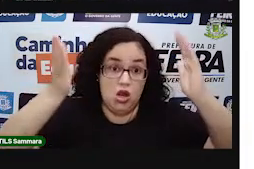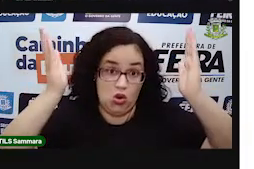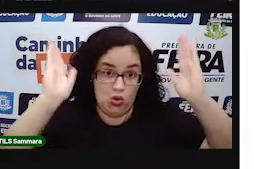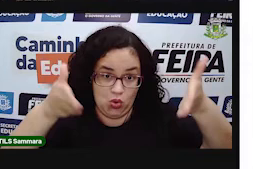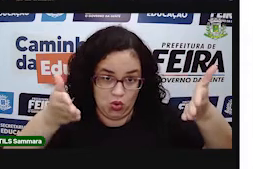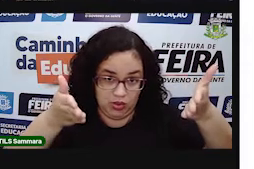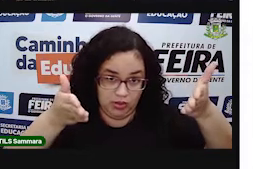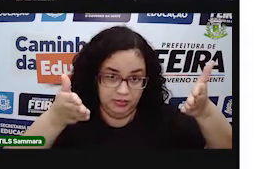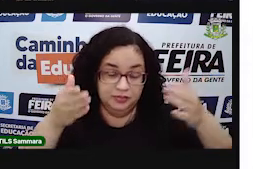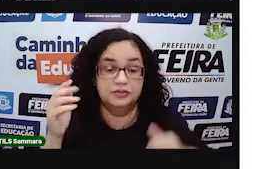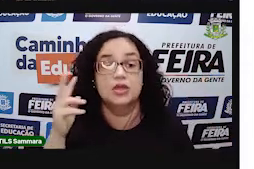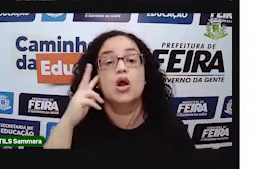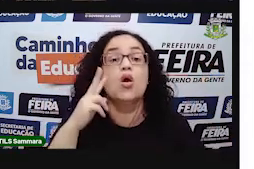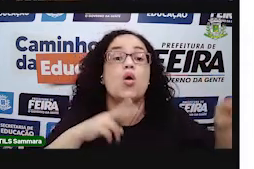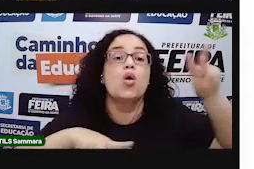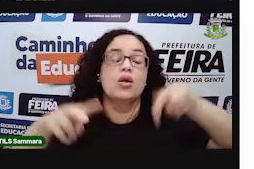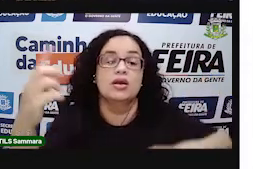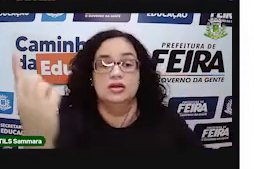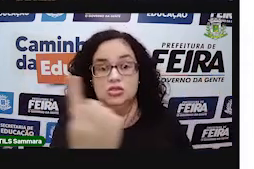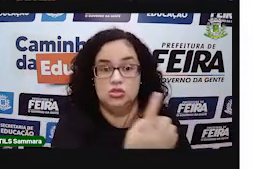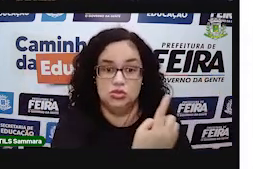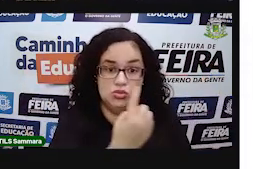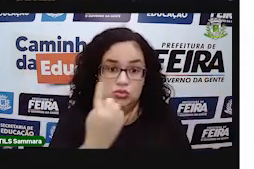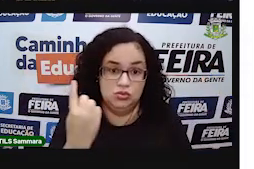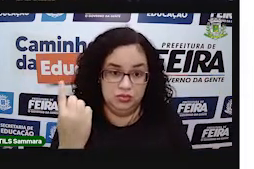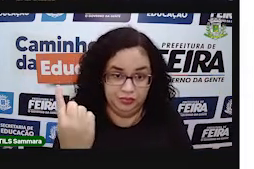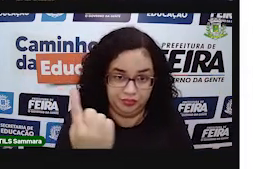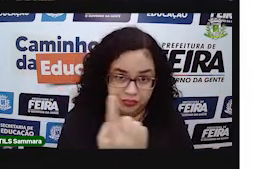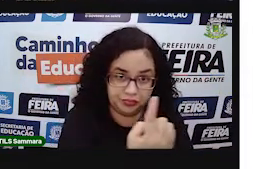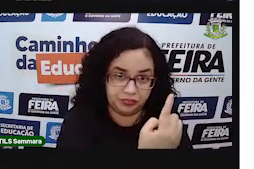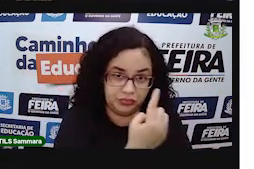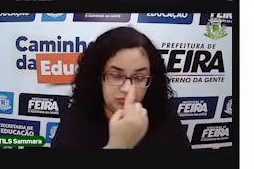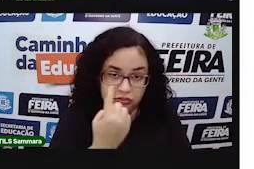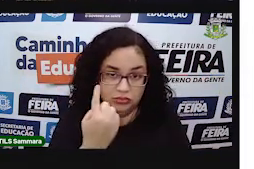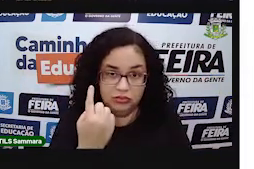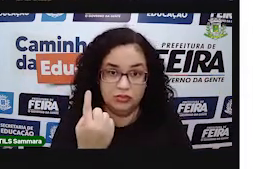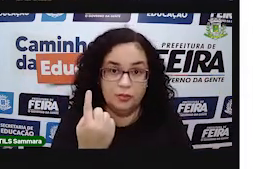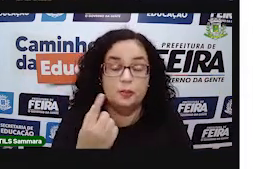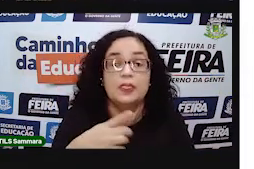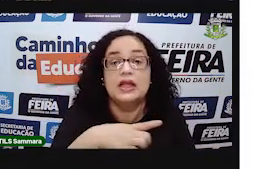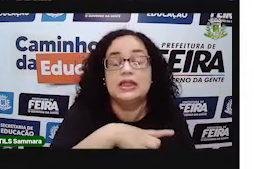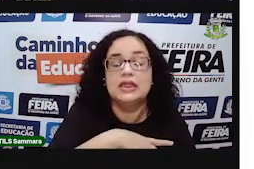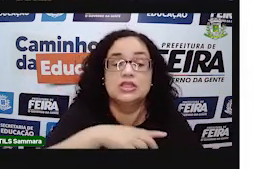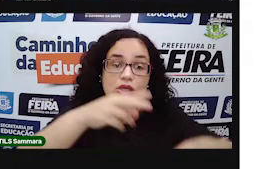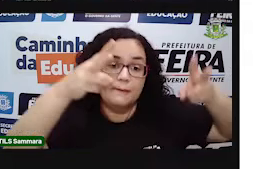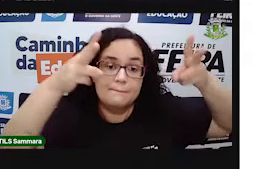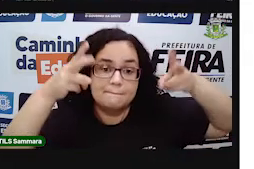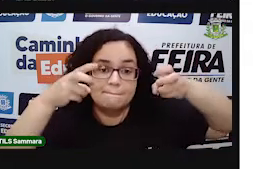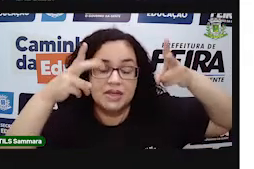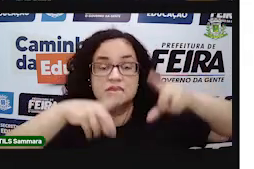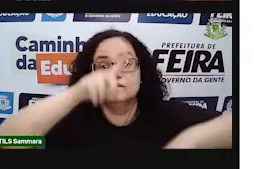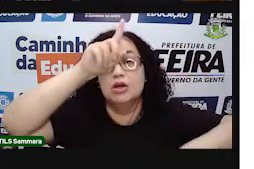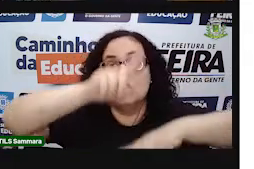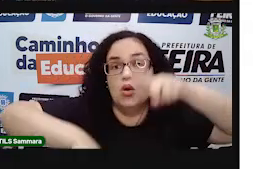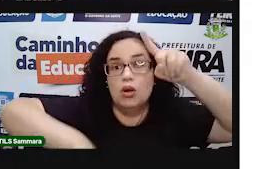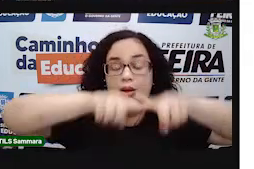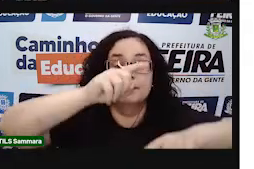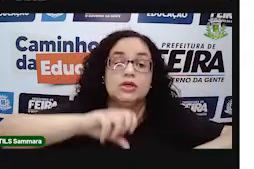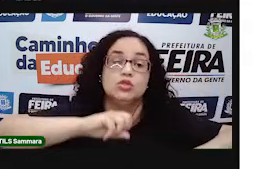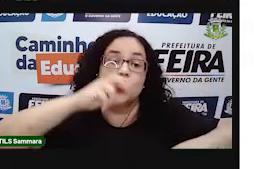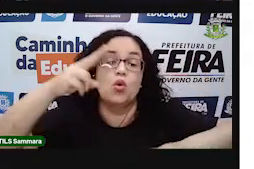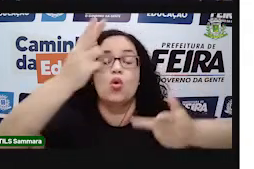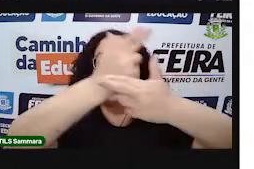agora, nesse momento, olha ao seu redor, olha à sua volta e tente perceber objetos ou